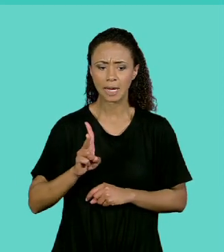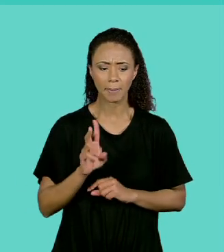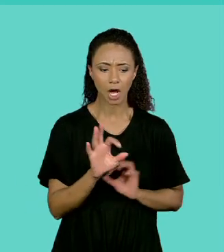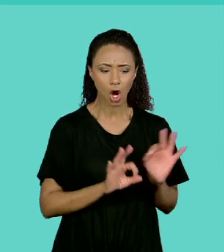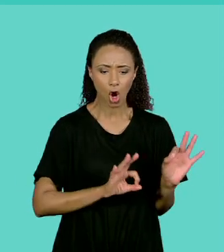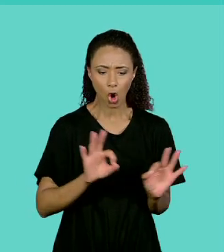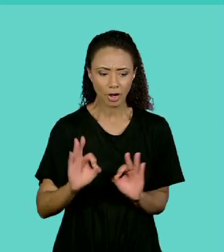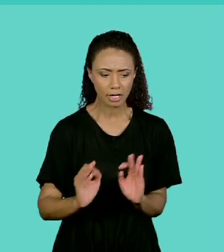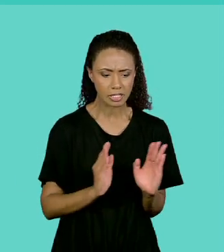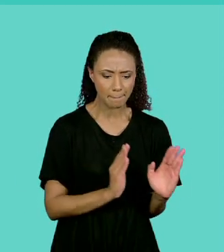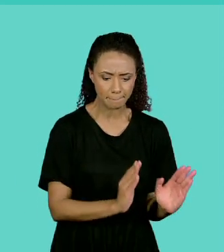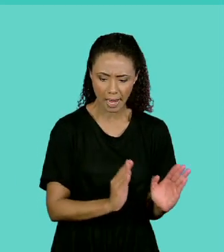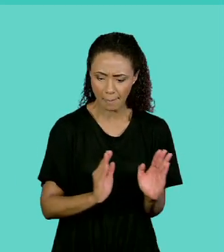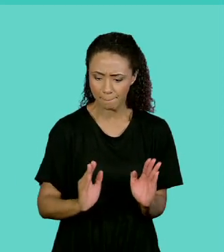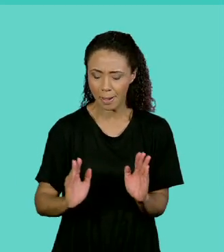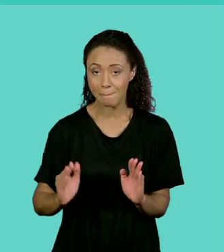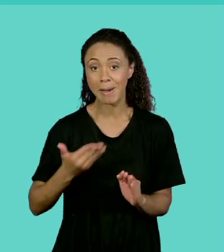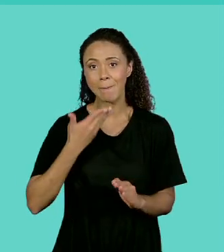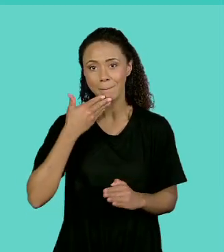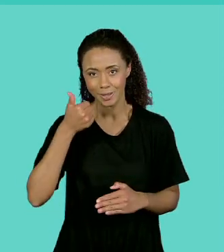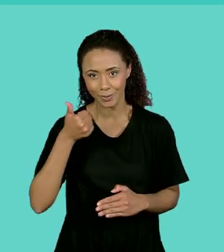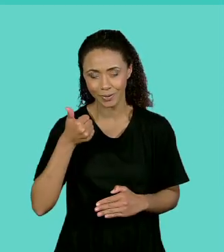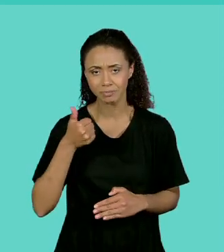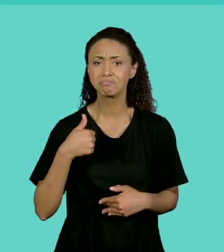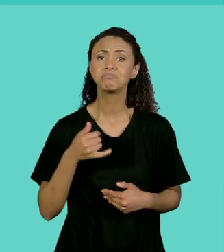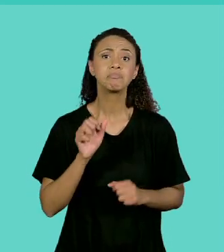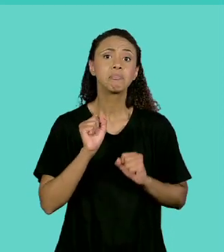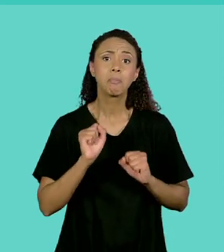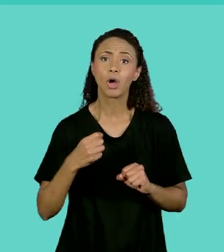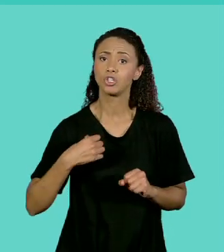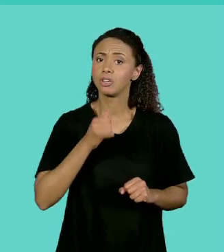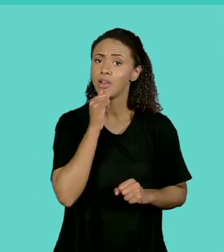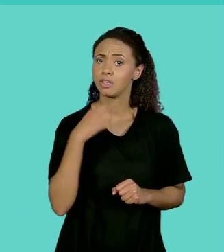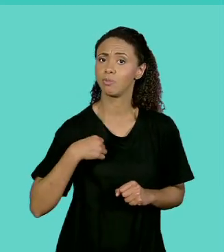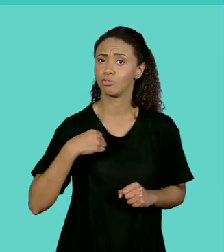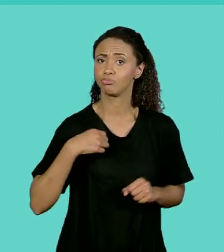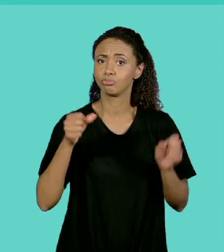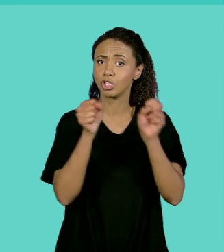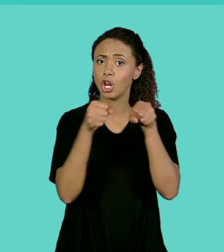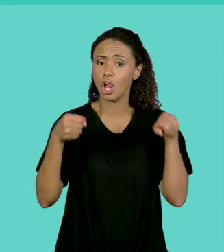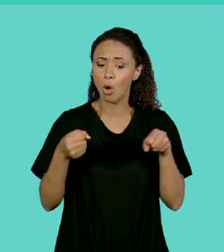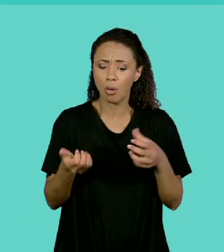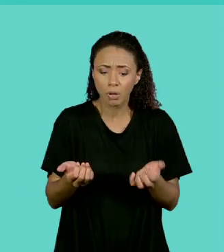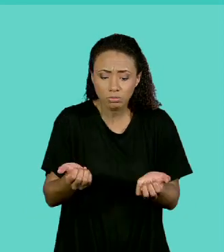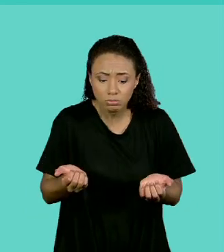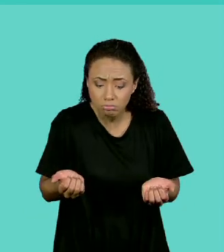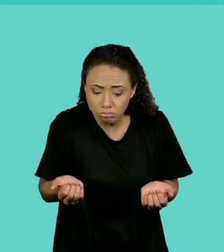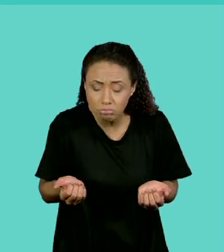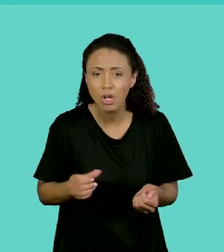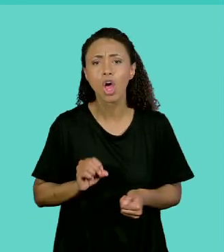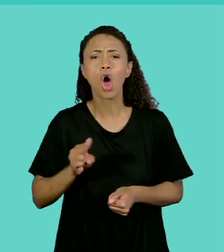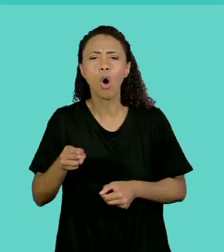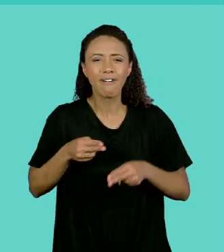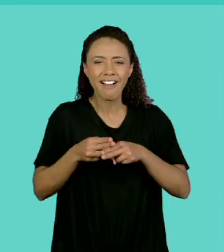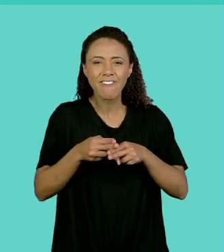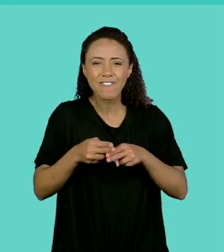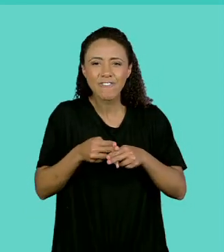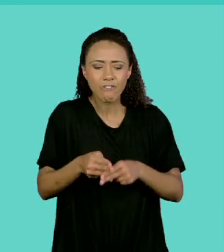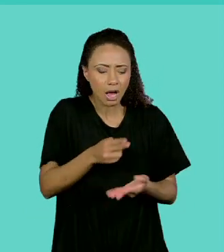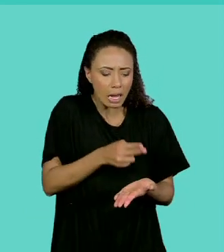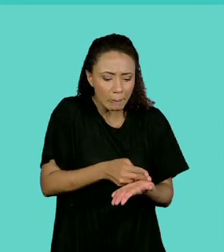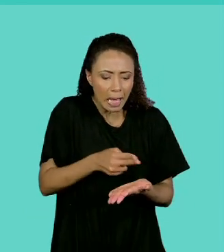fácil de organizar? Seja uma gaveta de roupas ou até mesmo um faqueiro, quando você tem tudo bem dividido, você tem